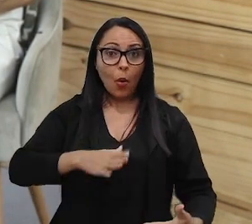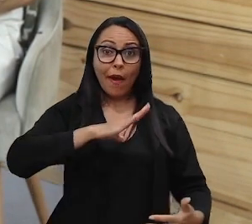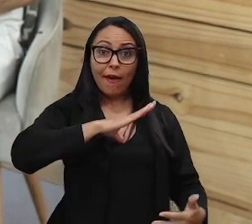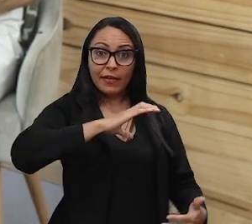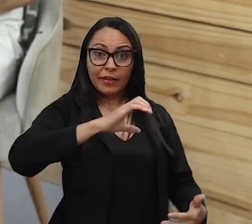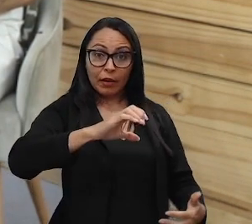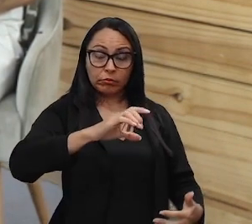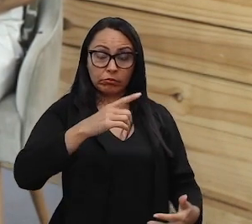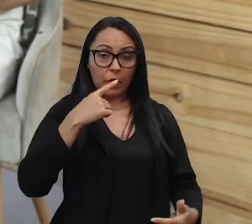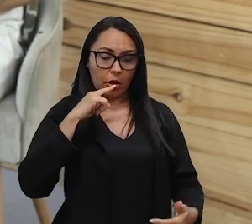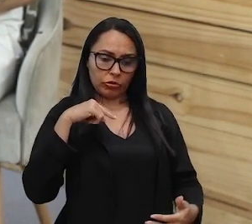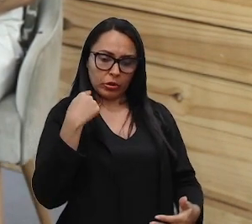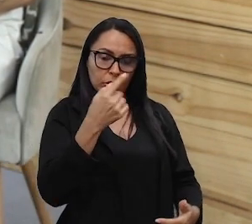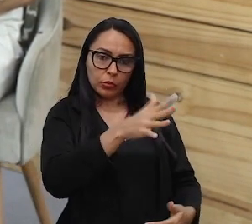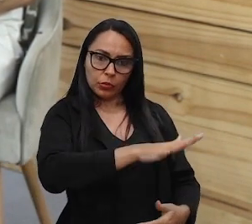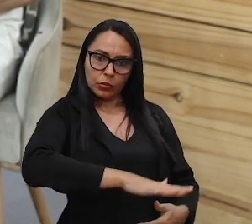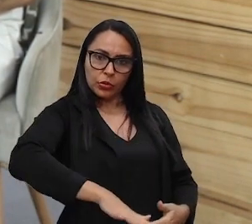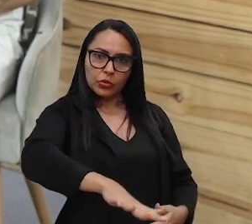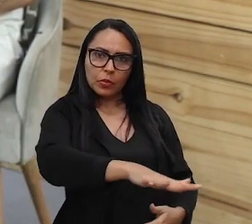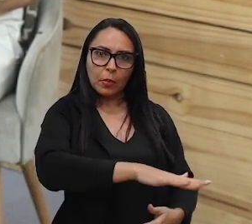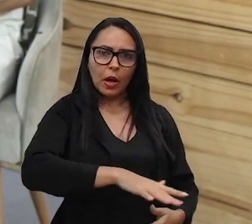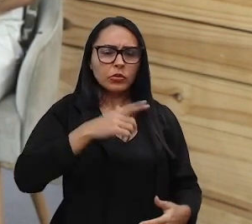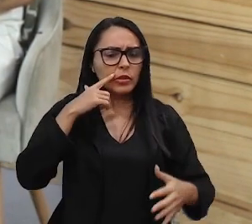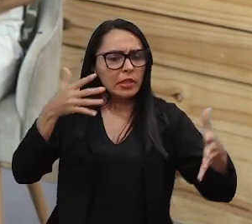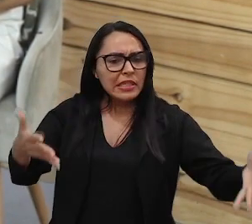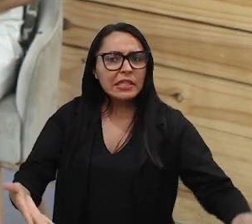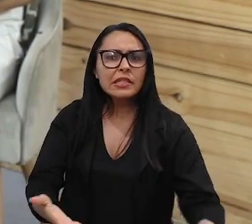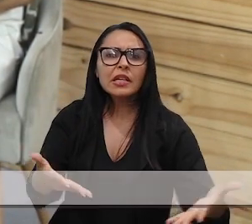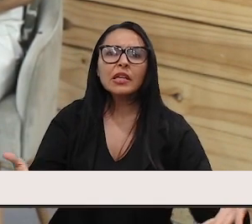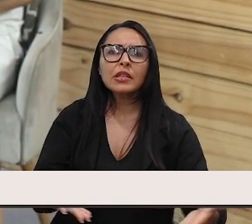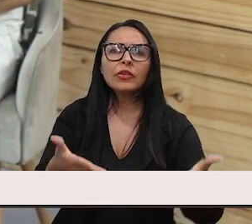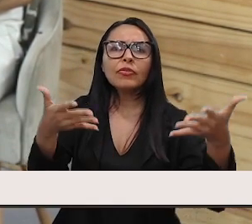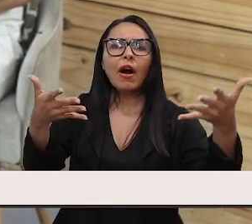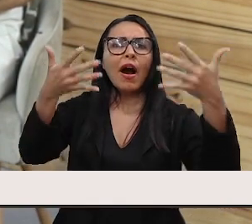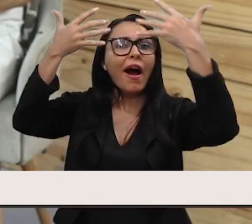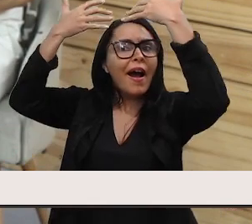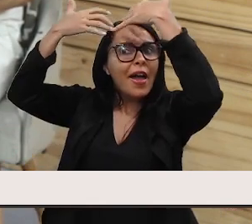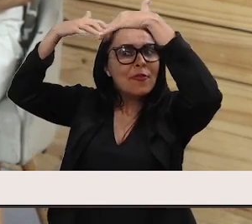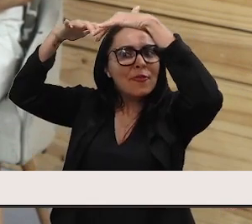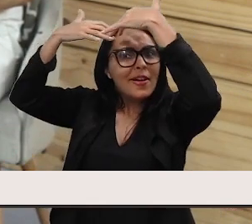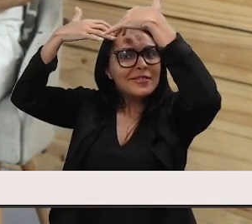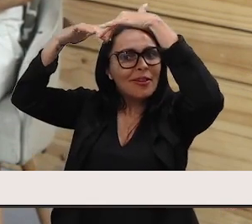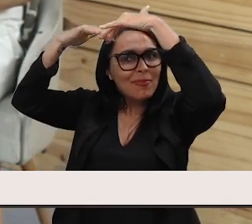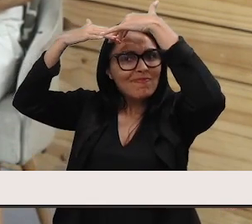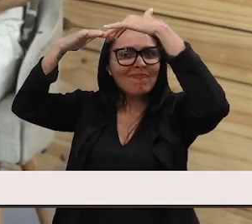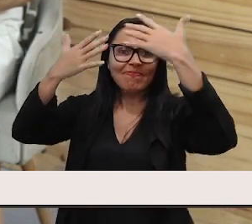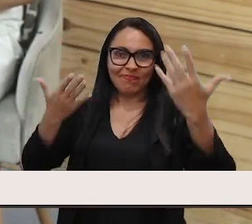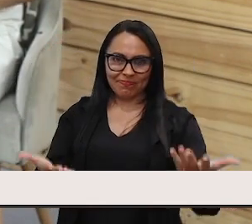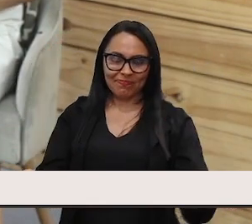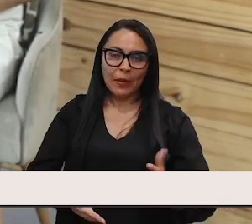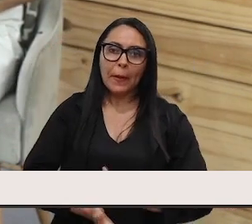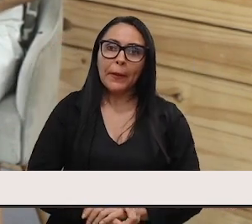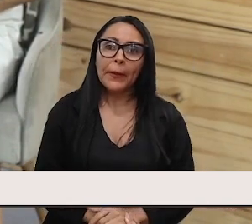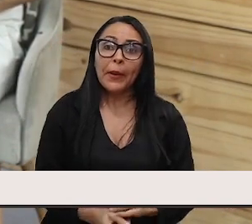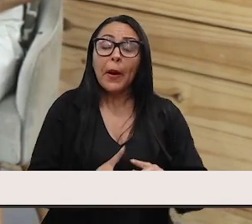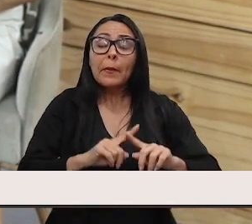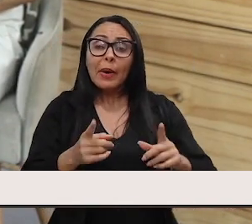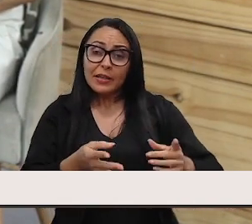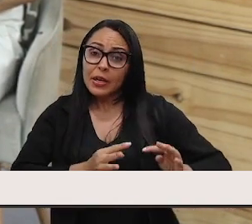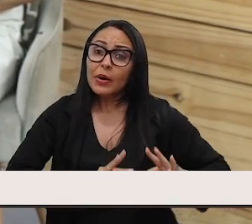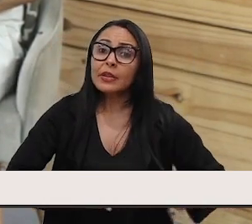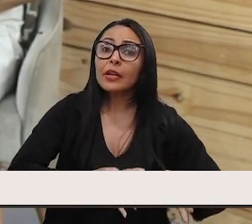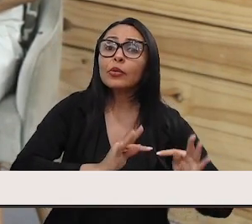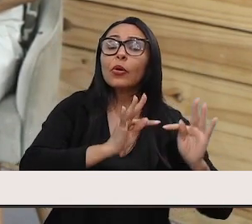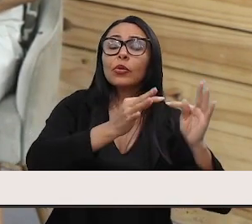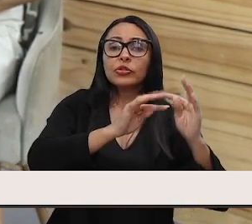gente está num espaço de incentivar os indivíduos a refletirem, incentivar a pesquisarem. Mas é uma tecnologia, assim